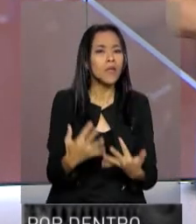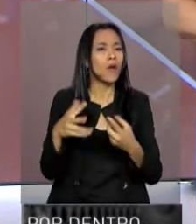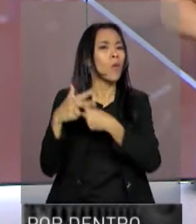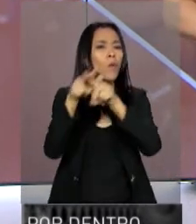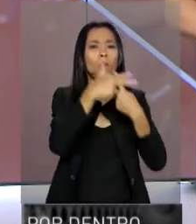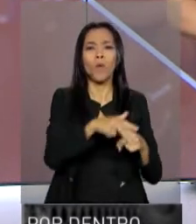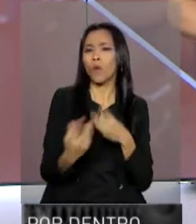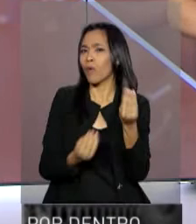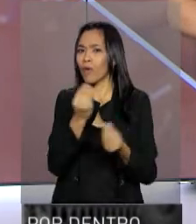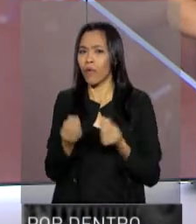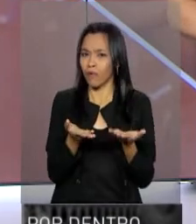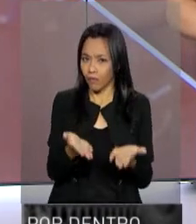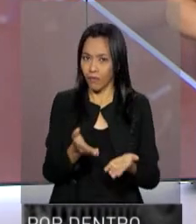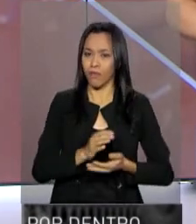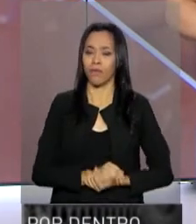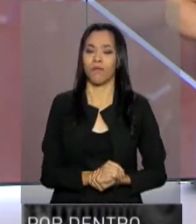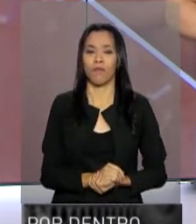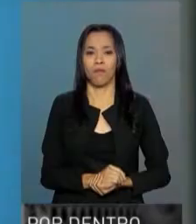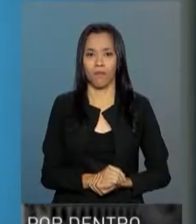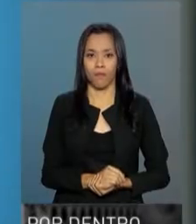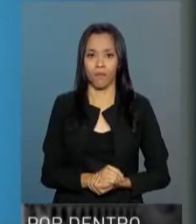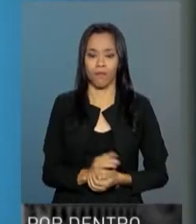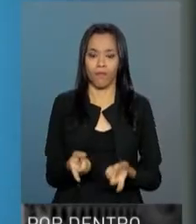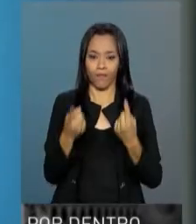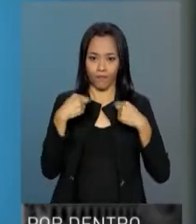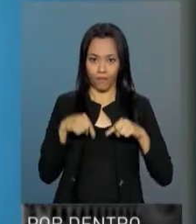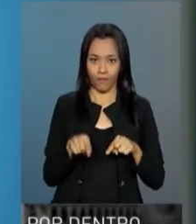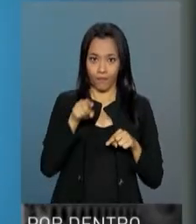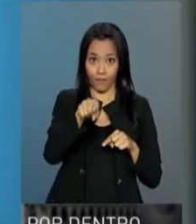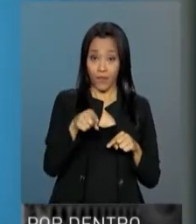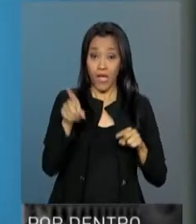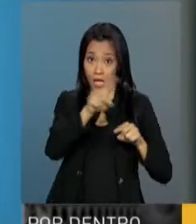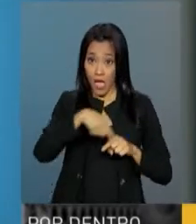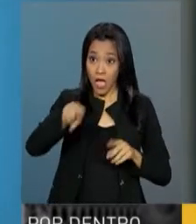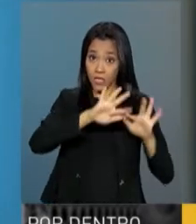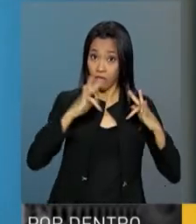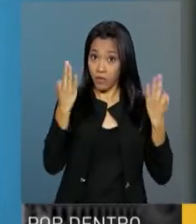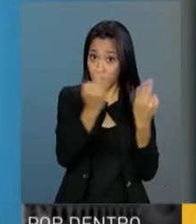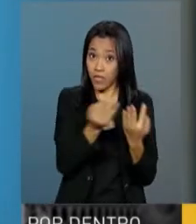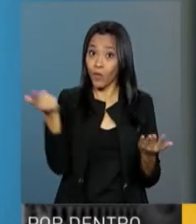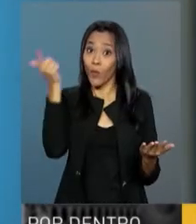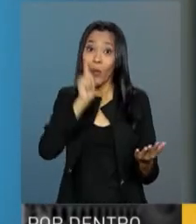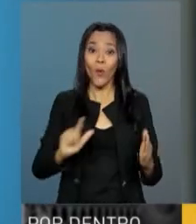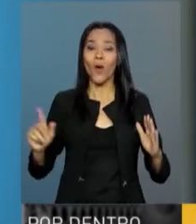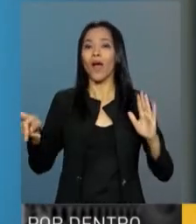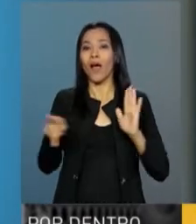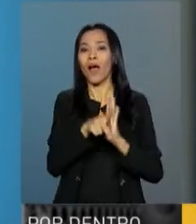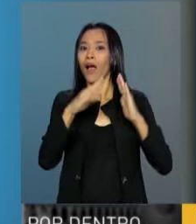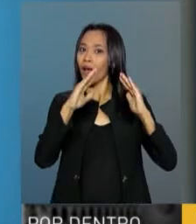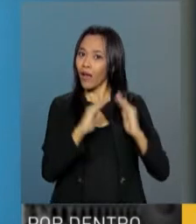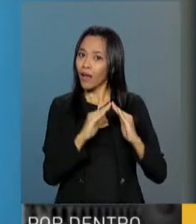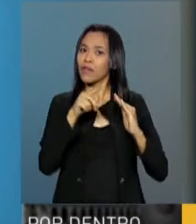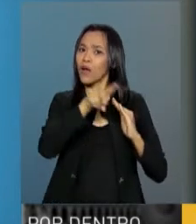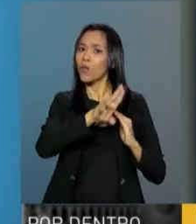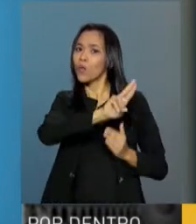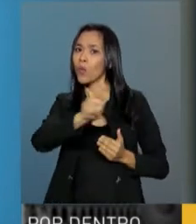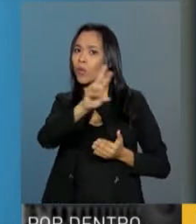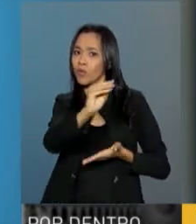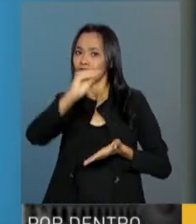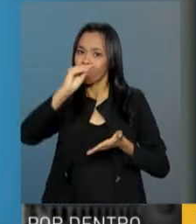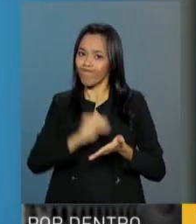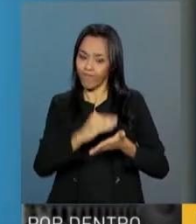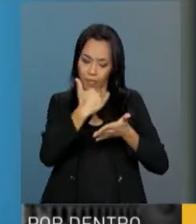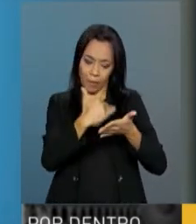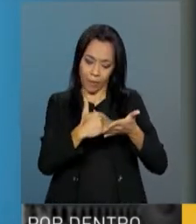alterações feitas nessa modalidade. Do ponto de vista das famílias a serem beneficiadas, elas serão cadastradas